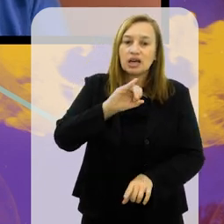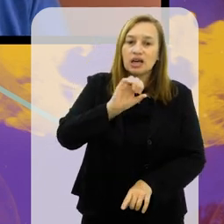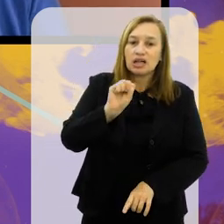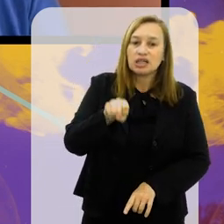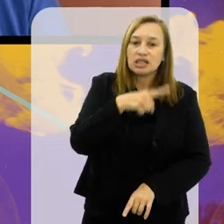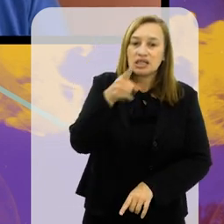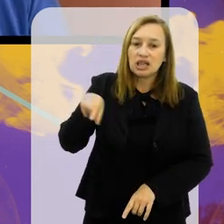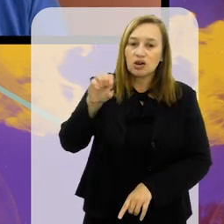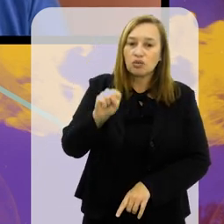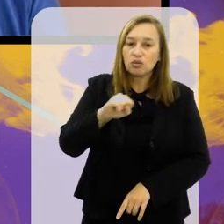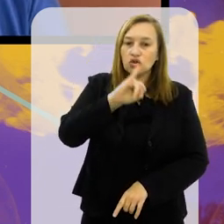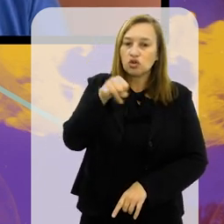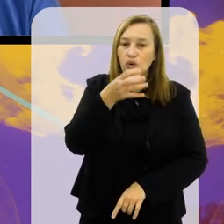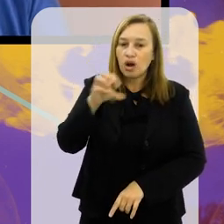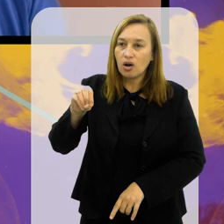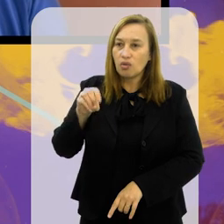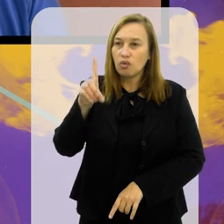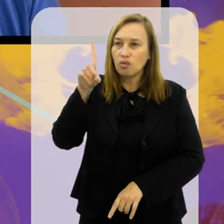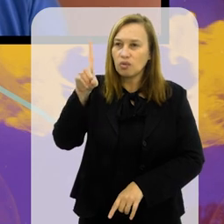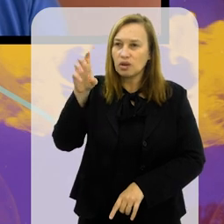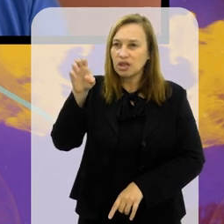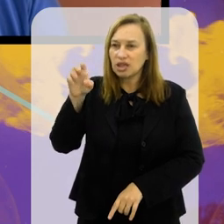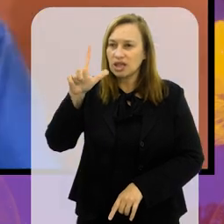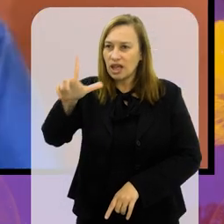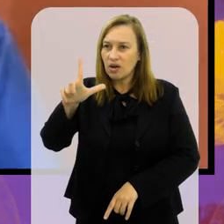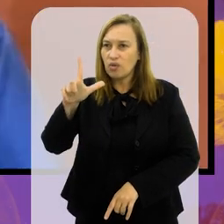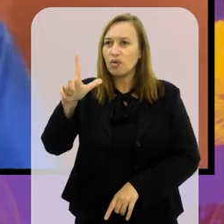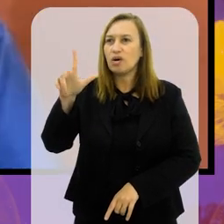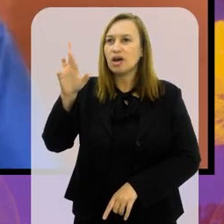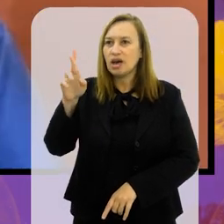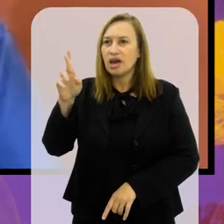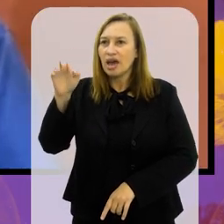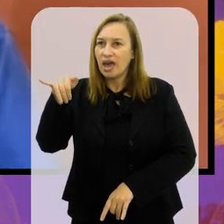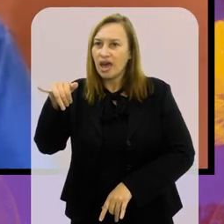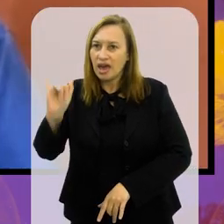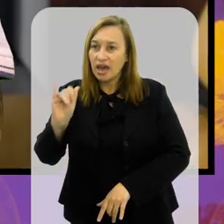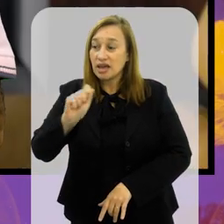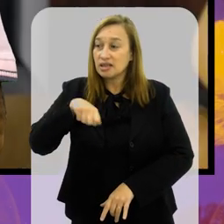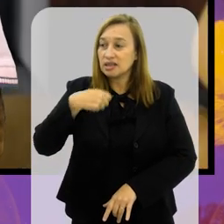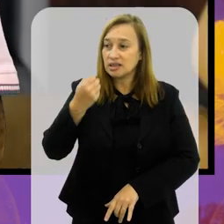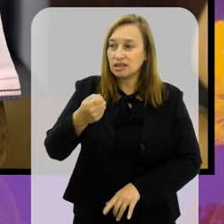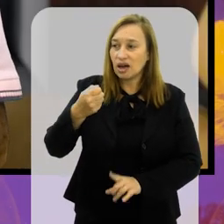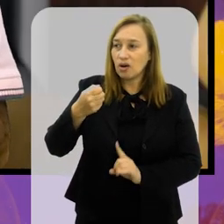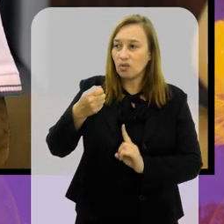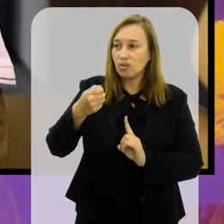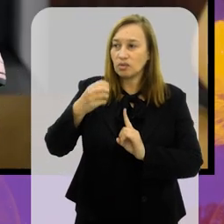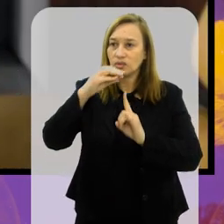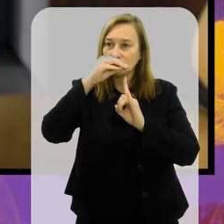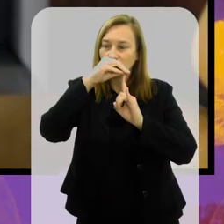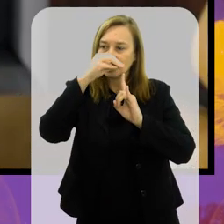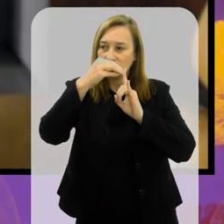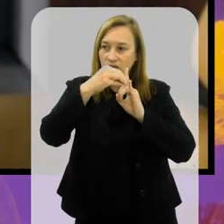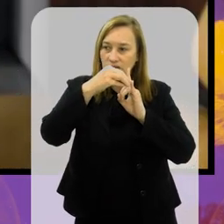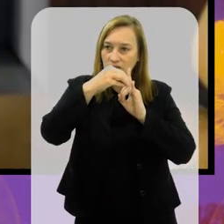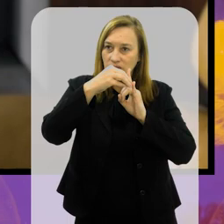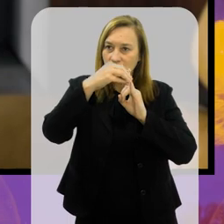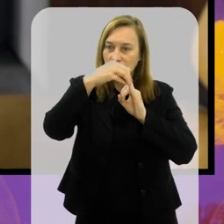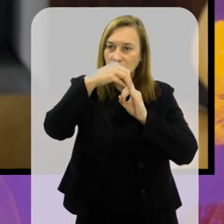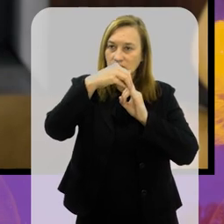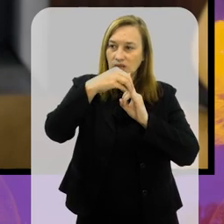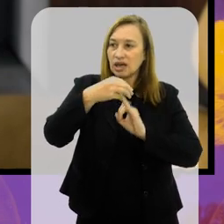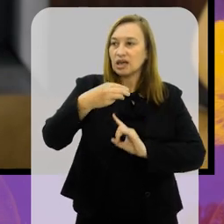Sim. Só que o Atletique de São João del Rey, a SAF, do Atletique, deu certo. Ele saiu da série D e está na série